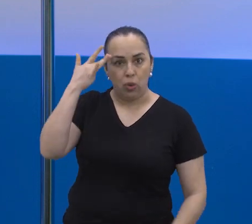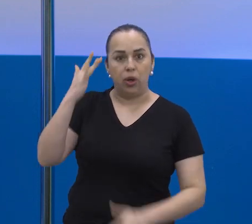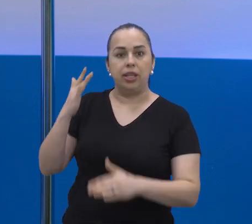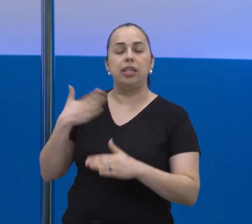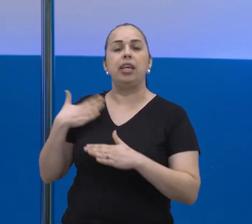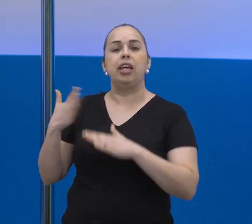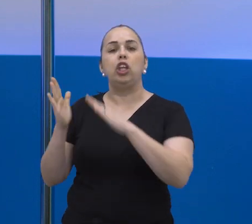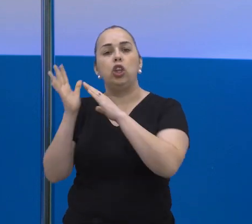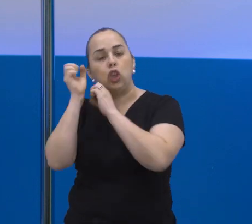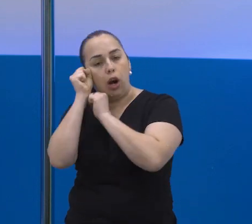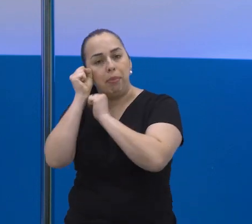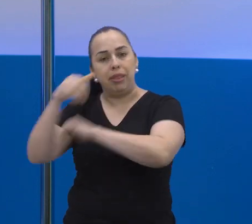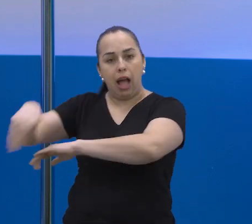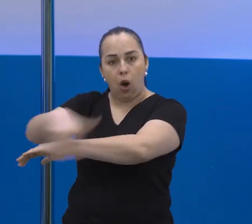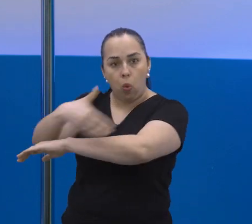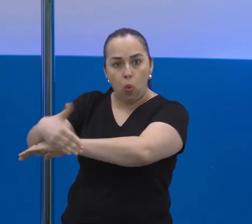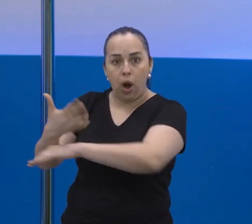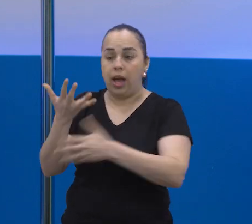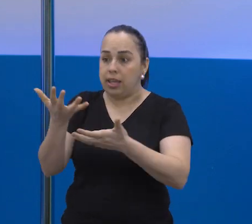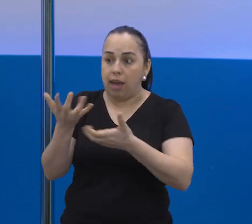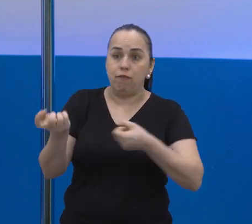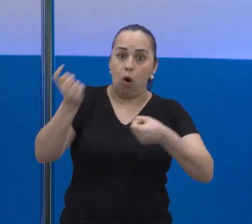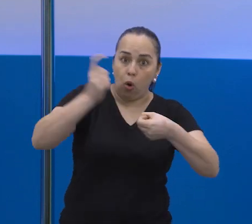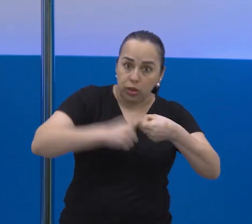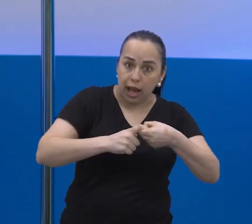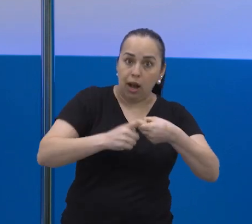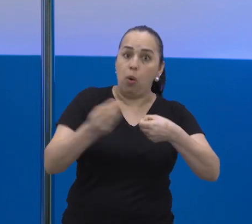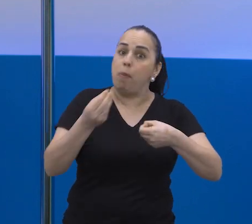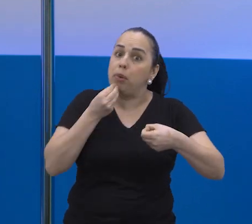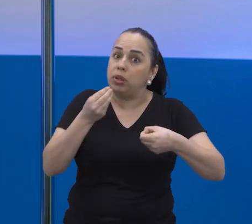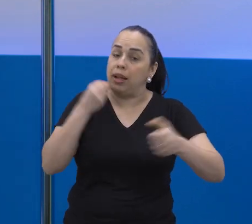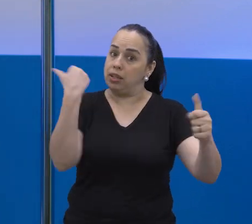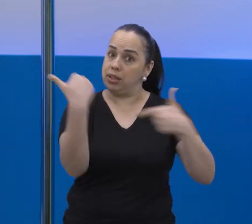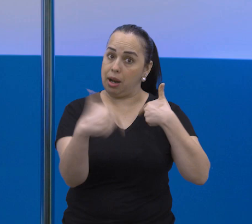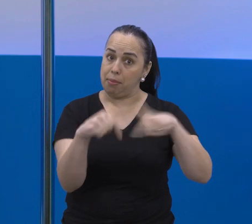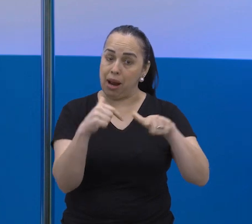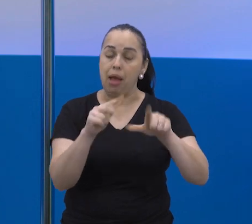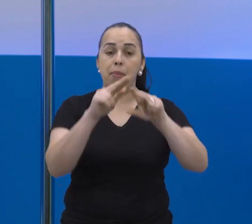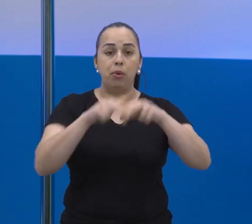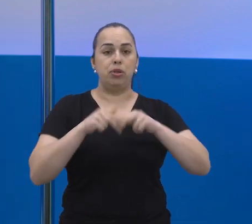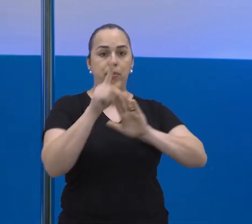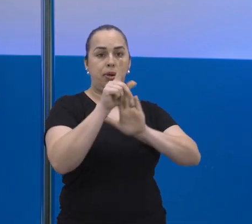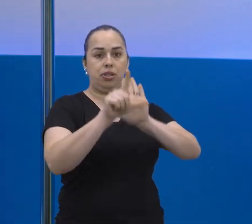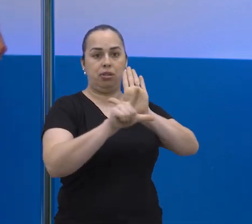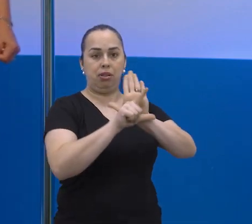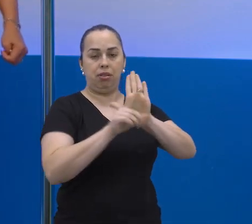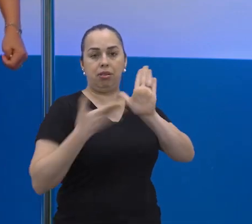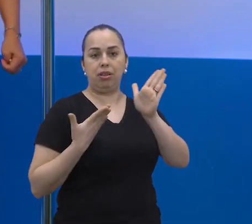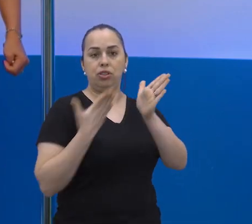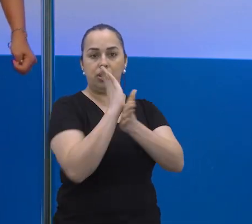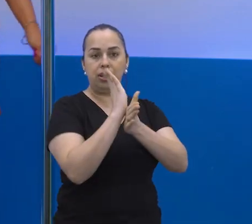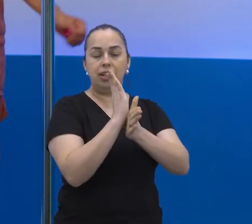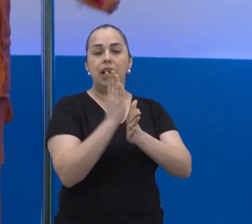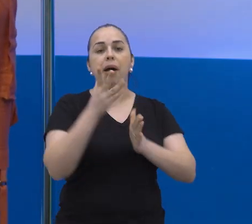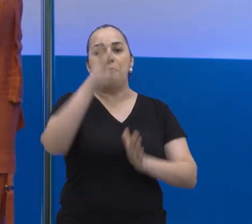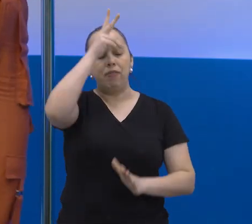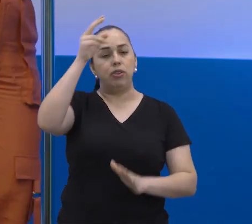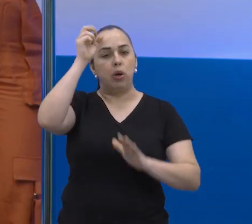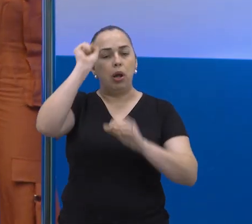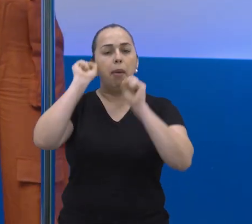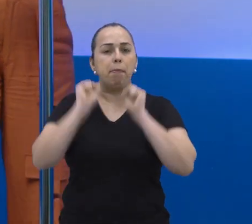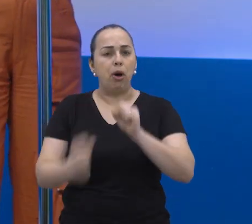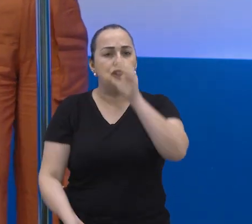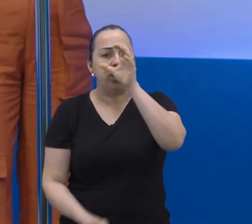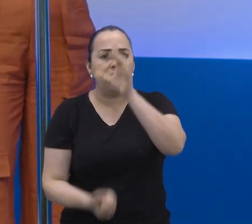um recomeço para pessoas em situação de rua. Esse é um dos objetivos do projeto aprovado pela Câmara, que autoriza a Prefeitura a